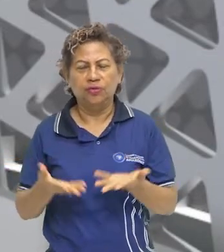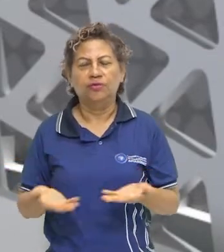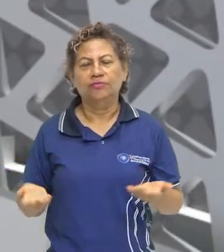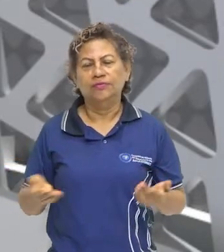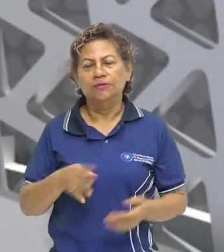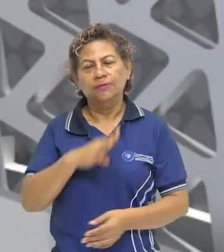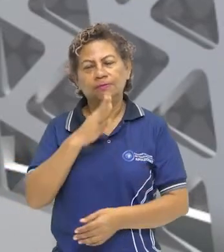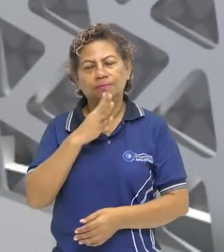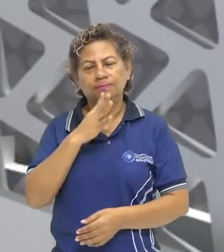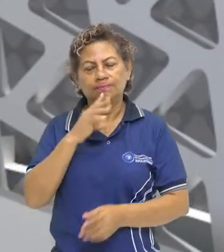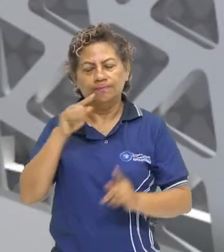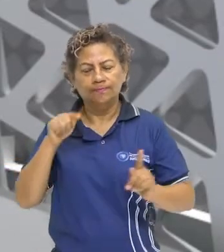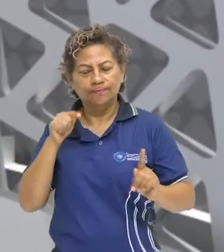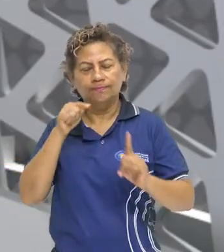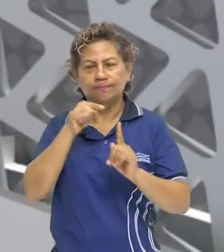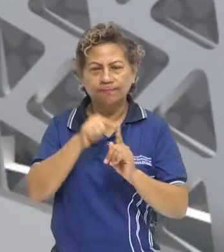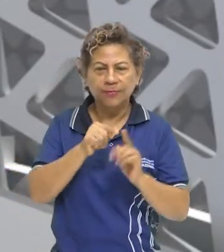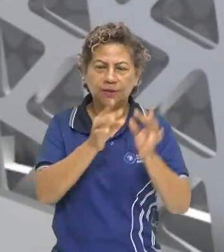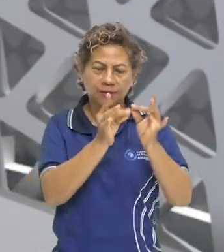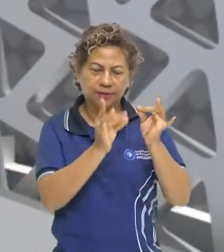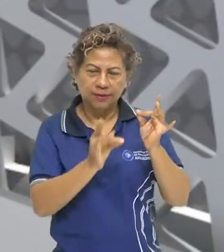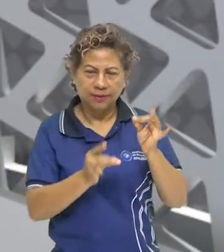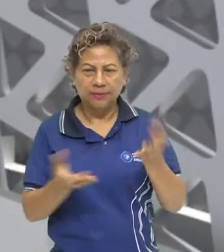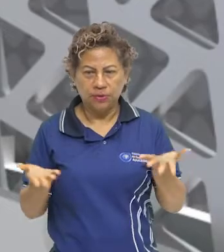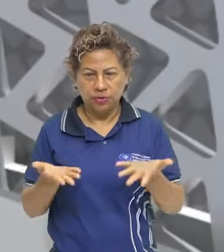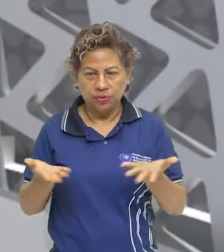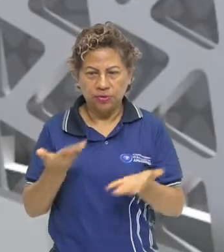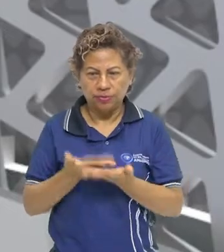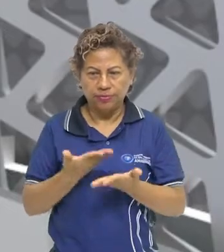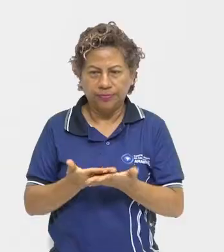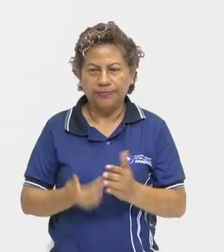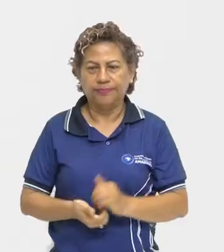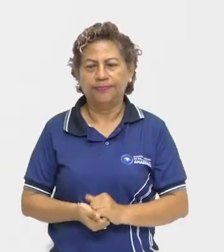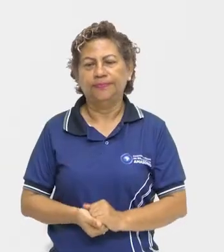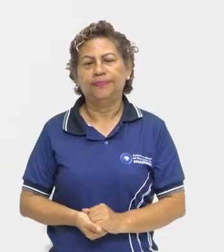conhecer o objeto de conhecimento e o detalhamento da nossa aula. Vamos!